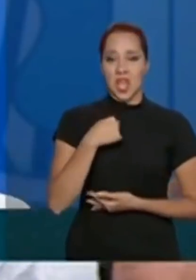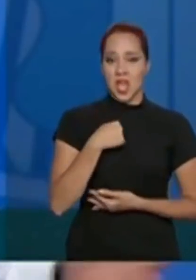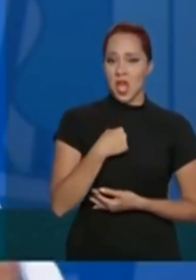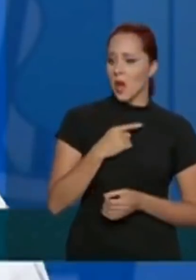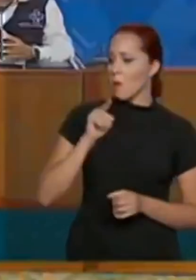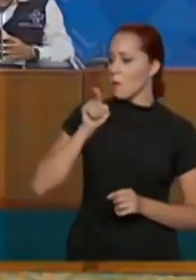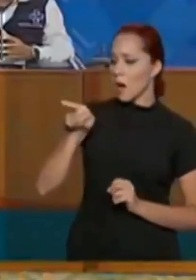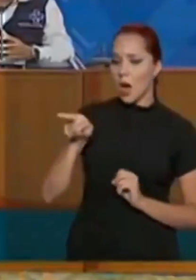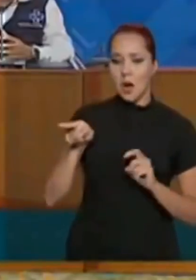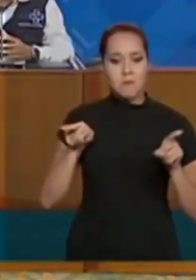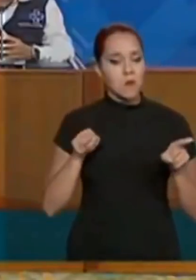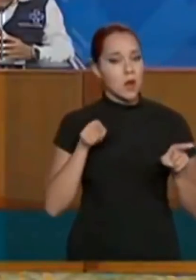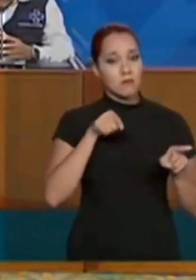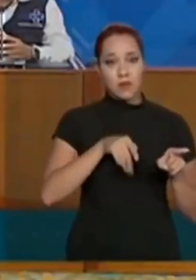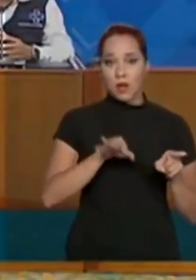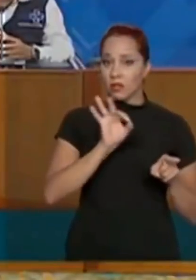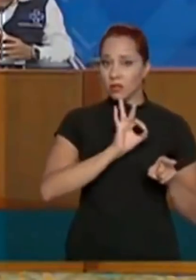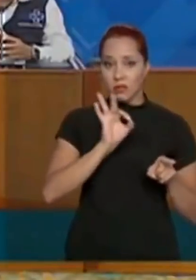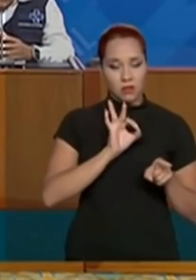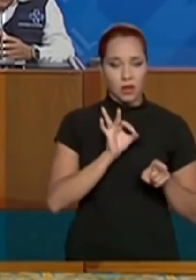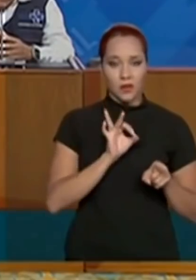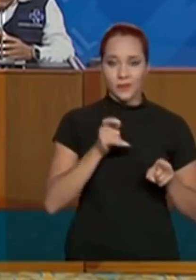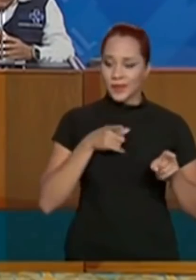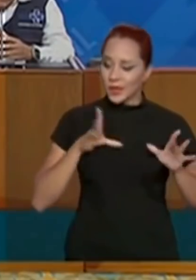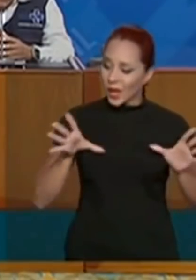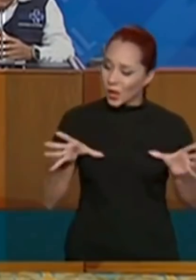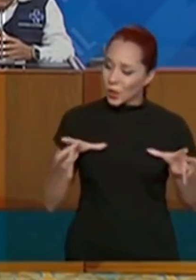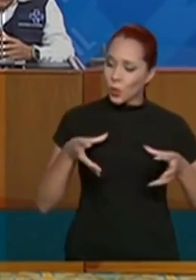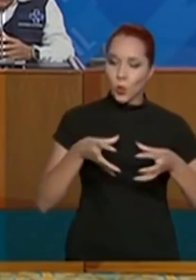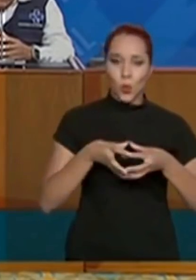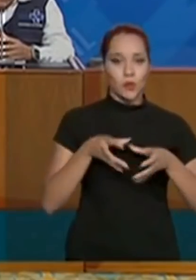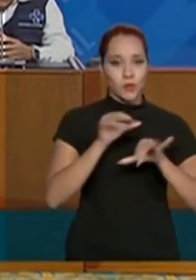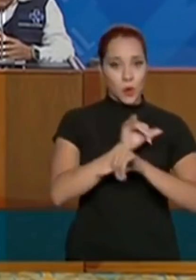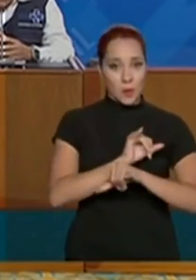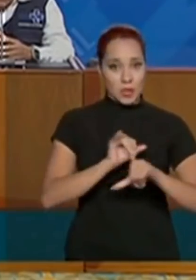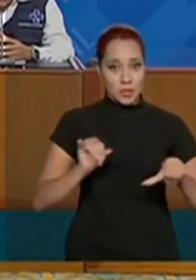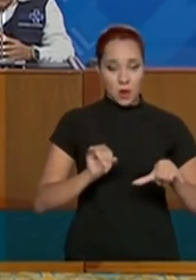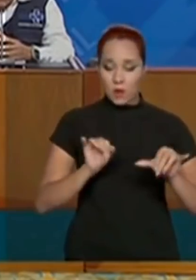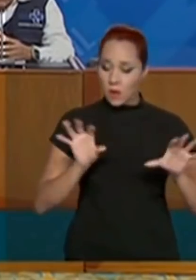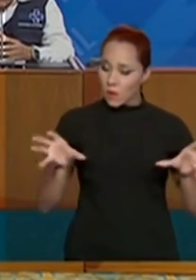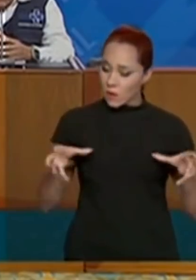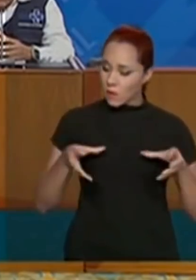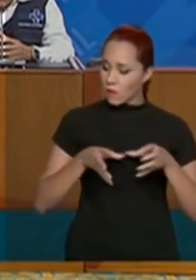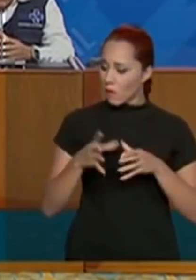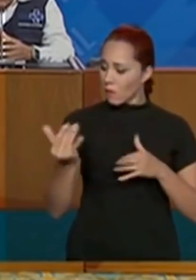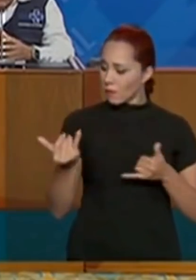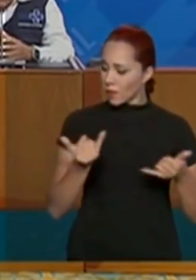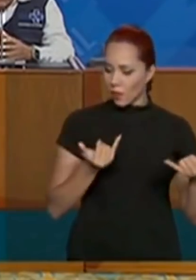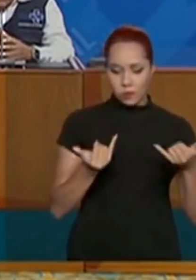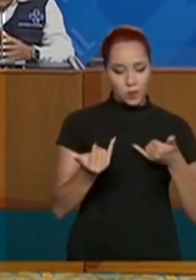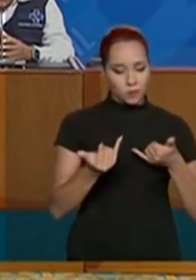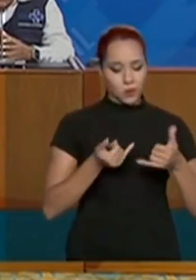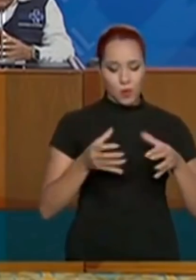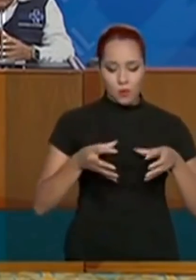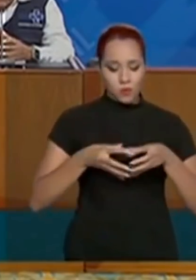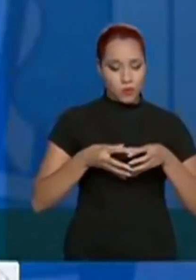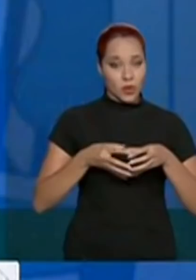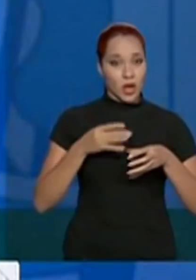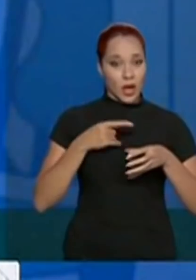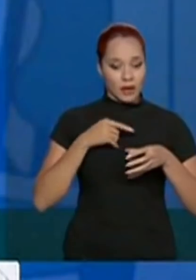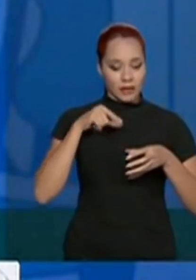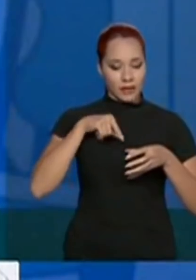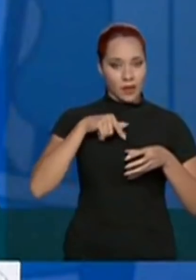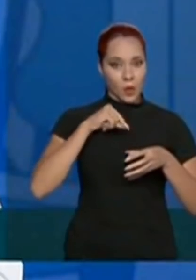não é, o Gabardo não é, nós temos um conjunto de informações que nos levam a ter essa conduta de cautela.